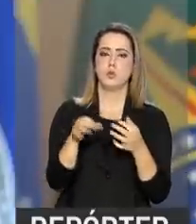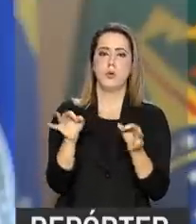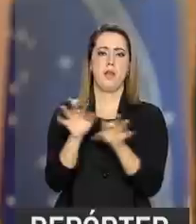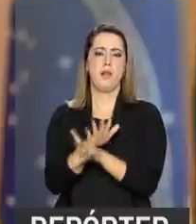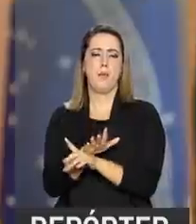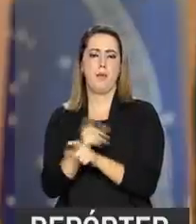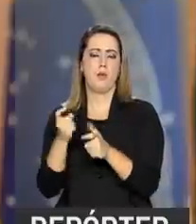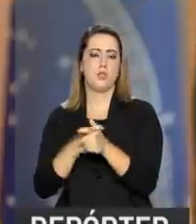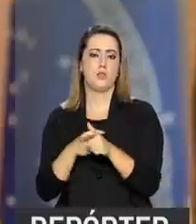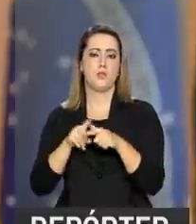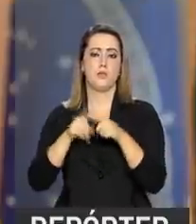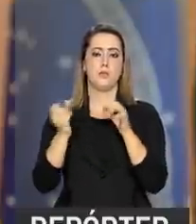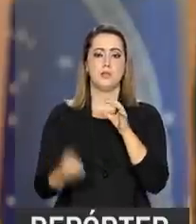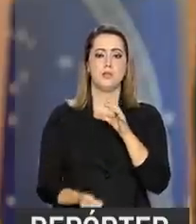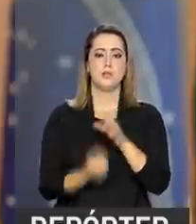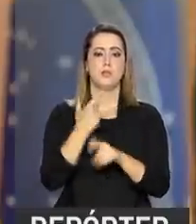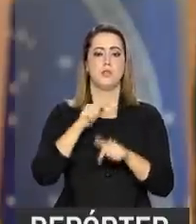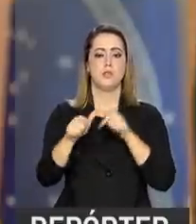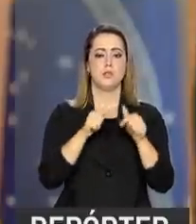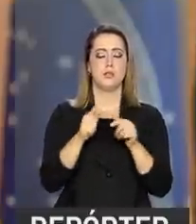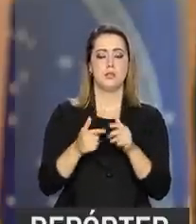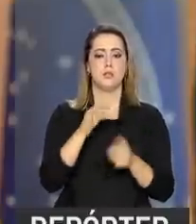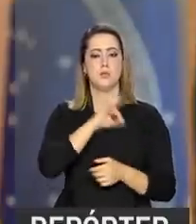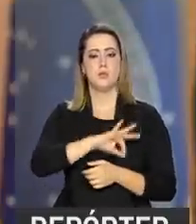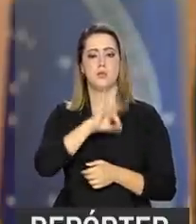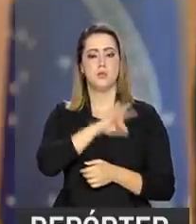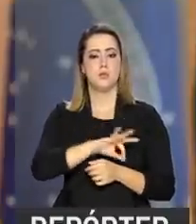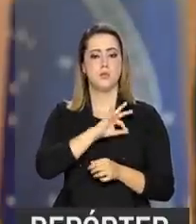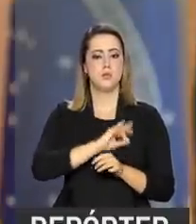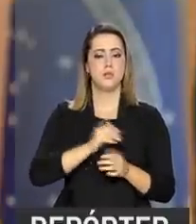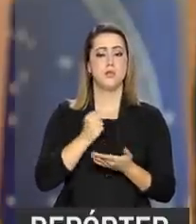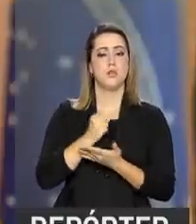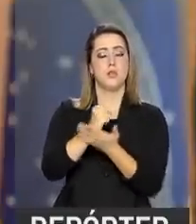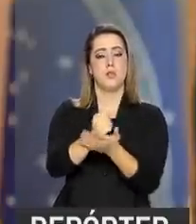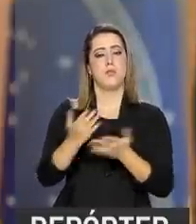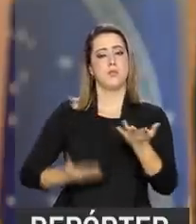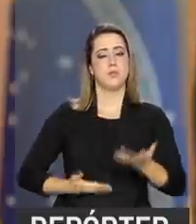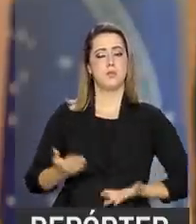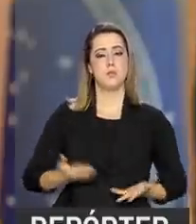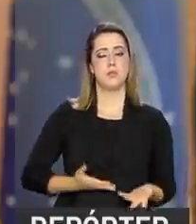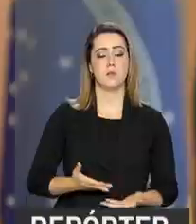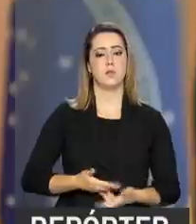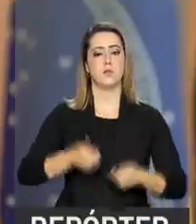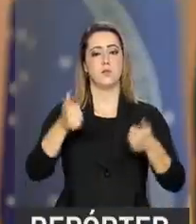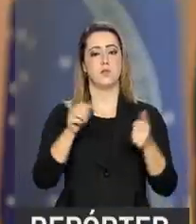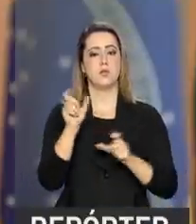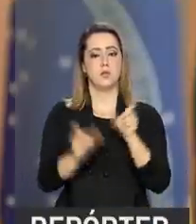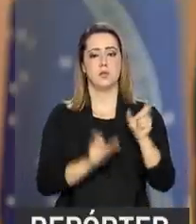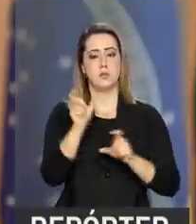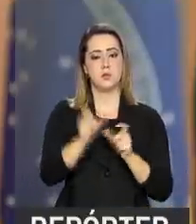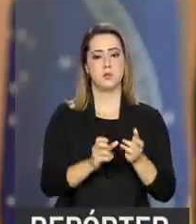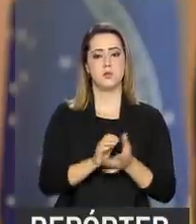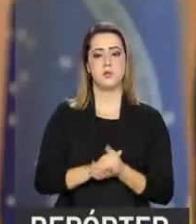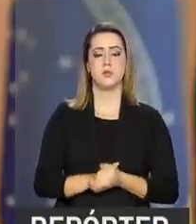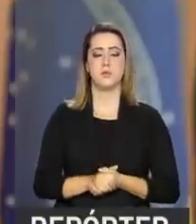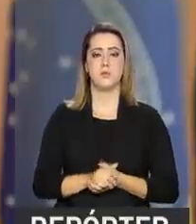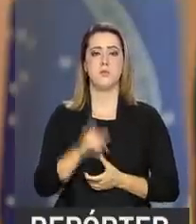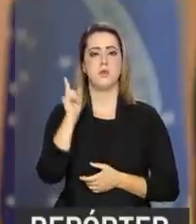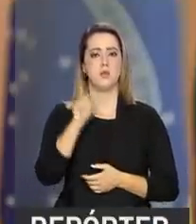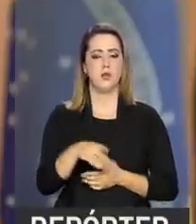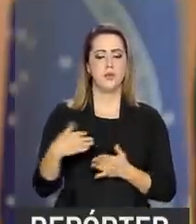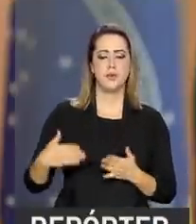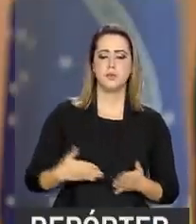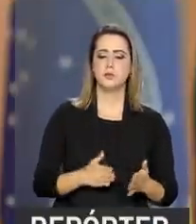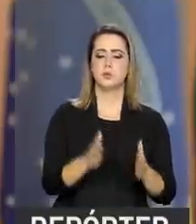déficit fiscal, mas criar empregos, gerar renda e oferecer um serviço de melhor qualidade à população. São